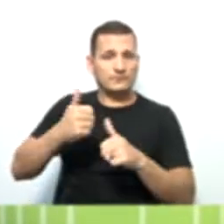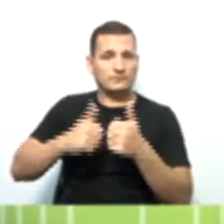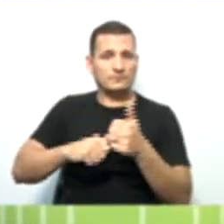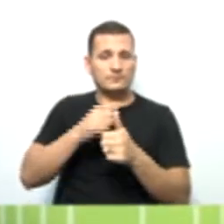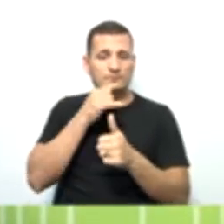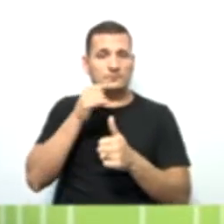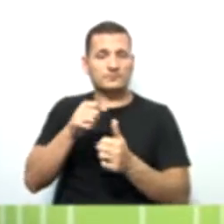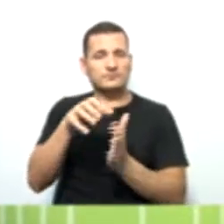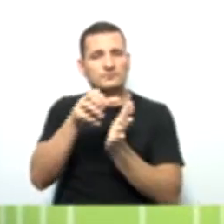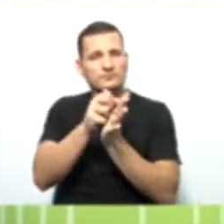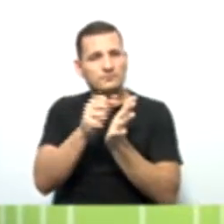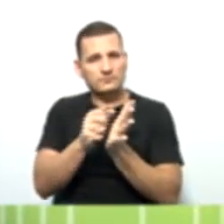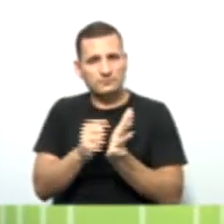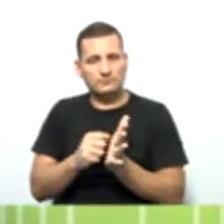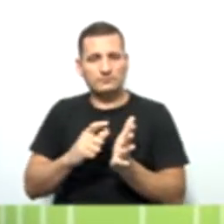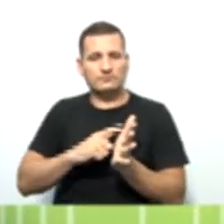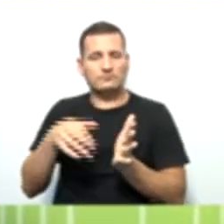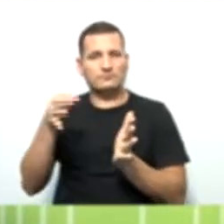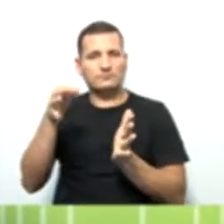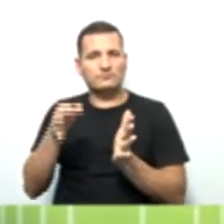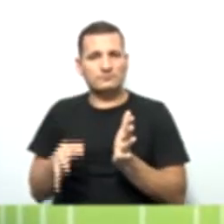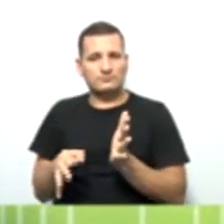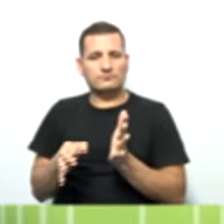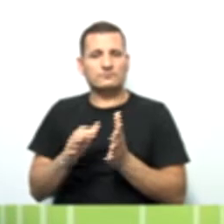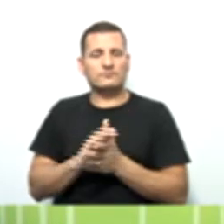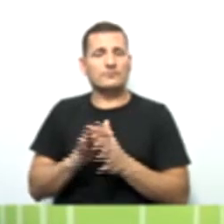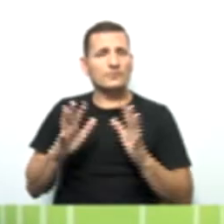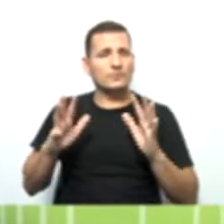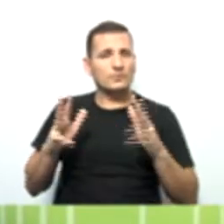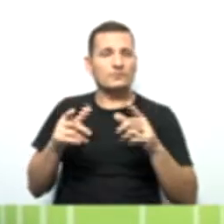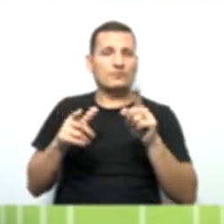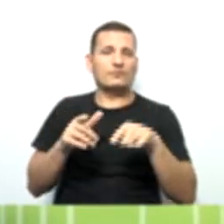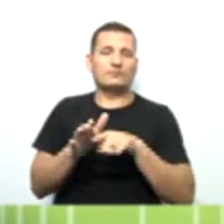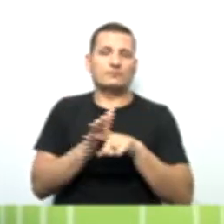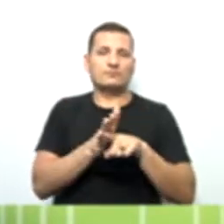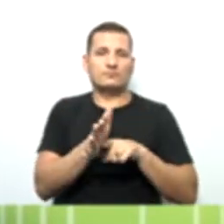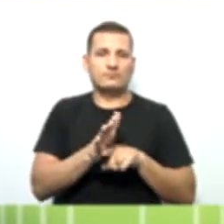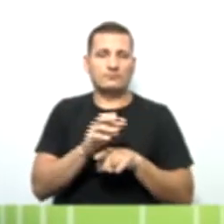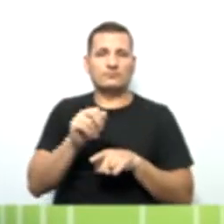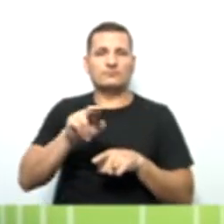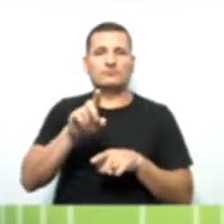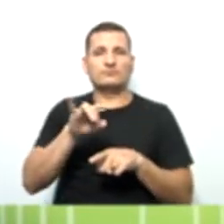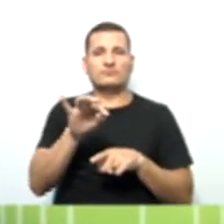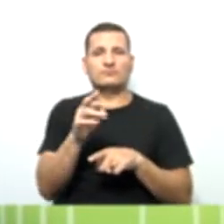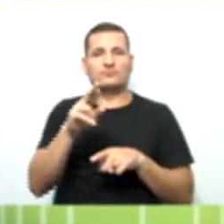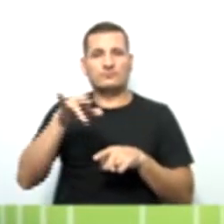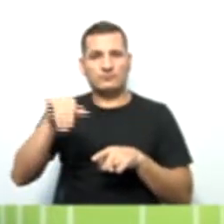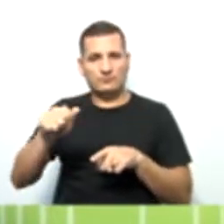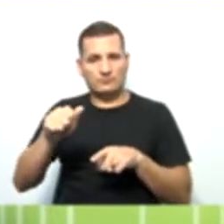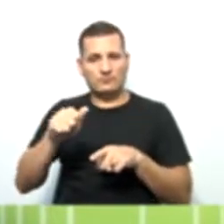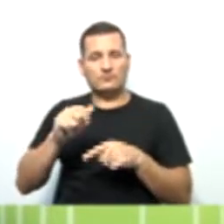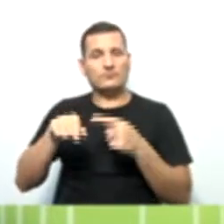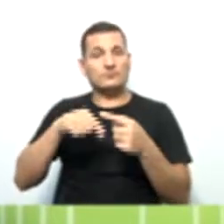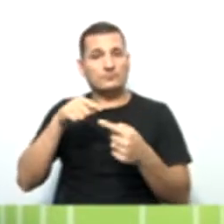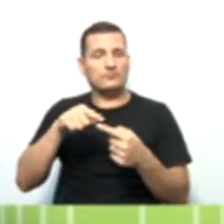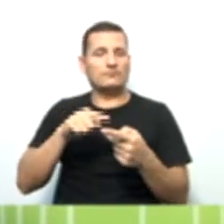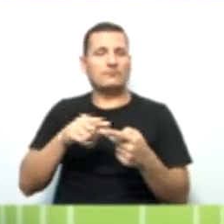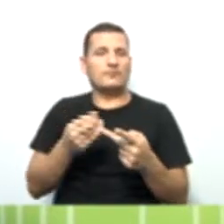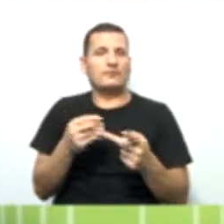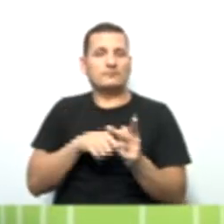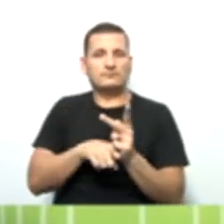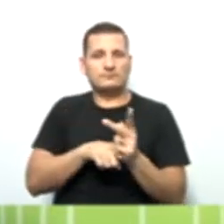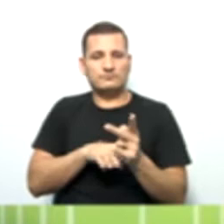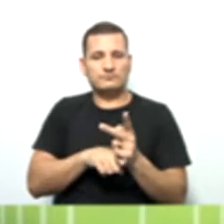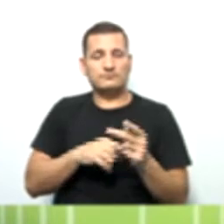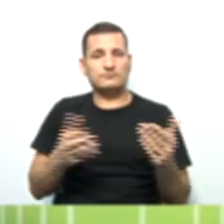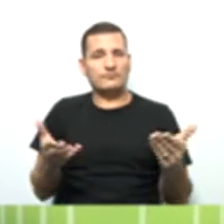registros estão corretos, né? Então tudo isso é o quê? É a auditoria, é o objetivo e a finalidade. Agora nós